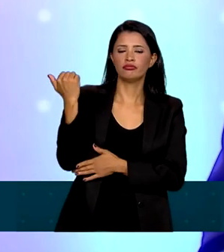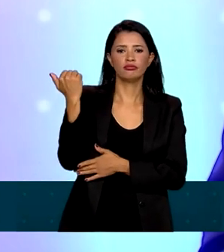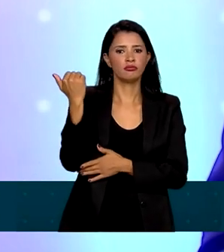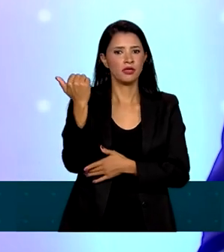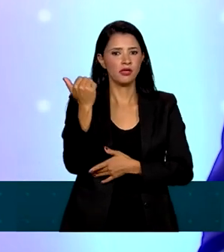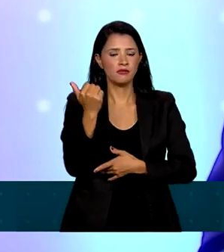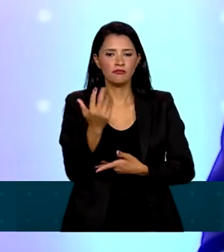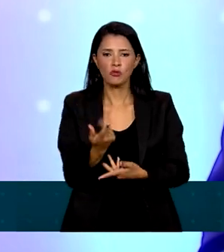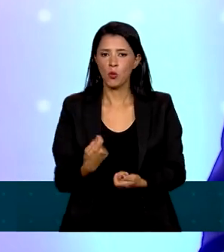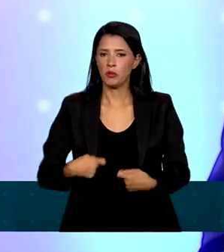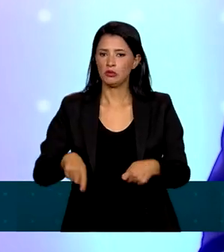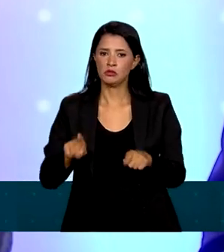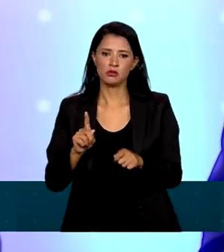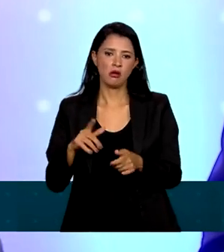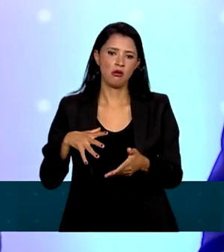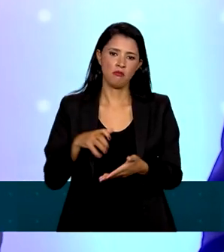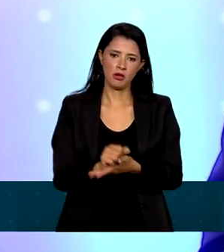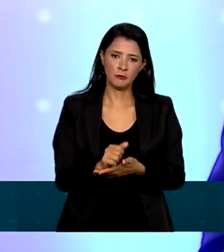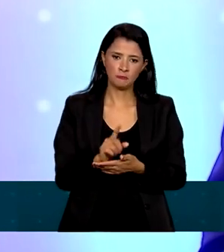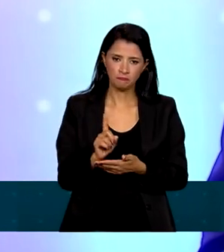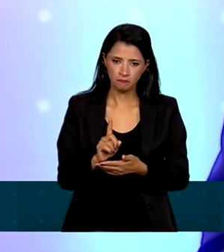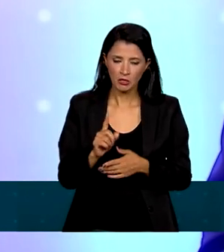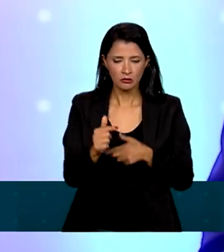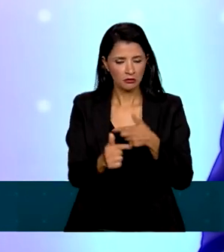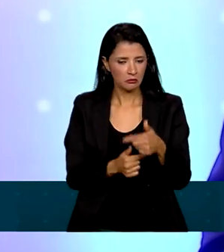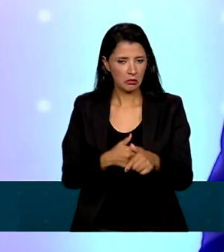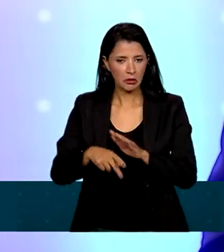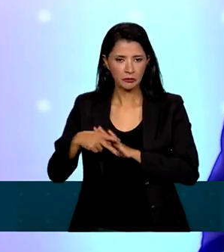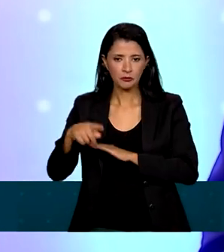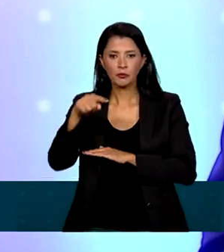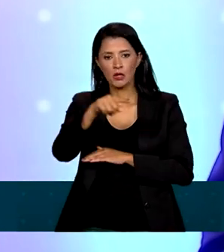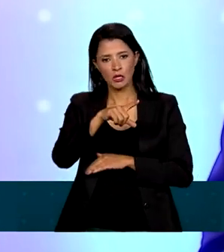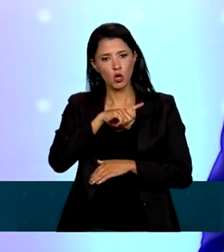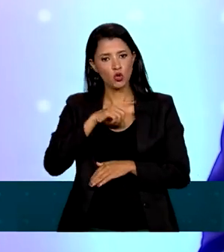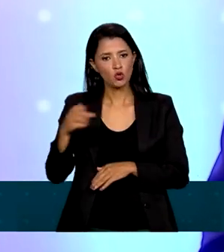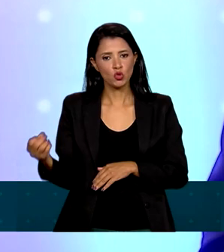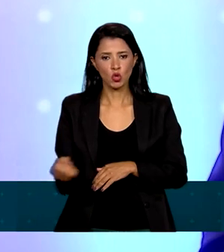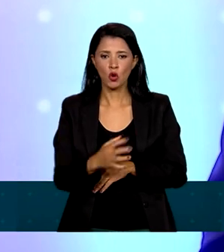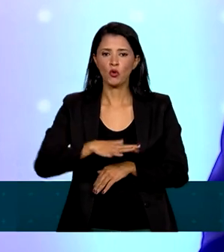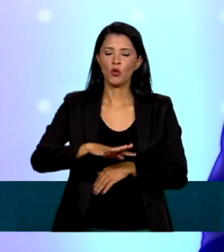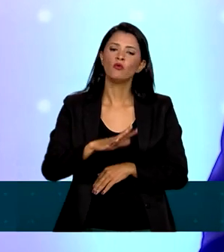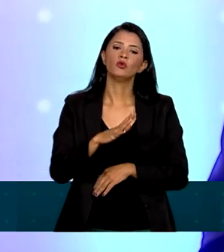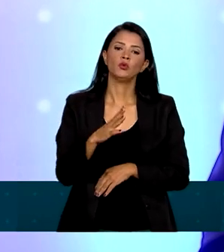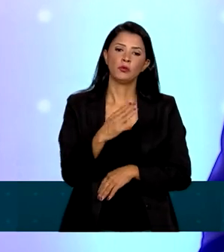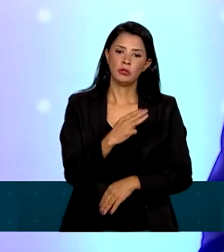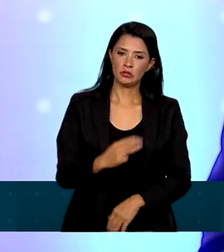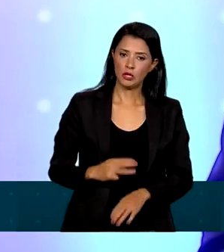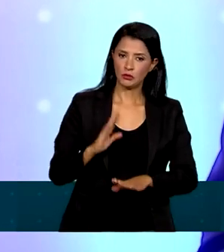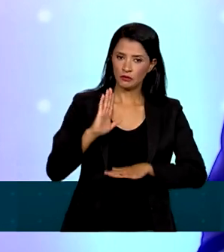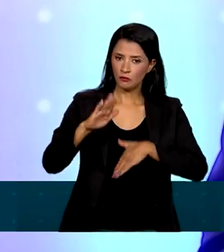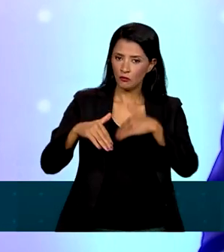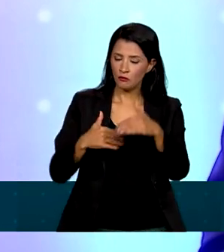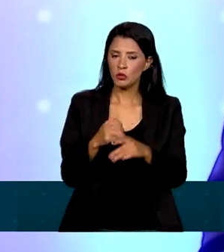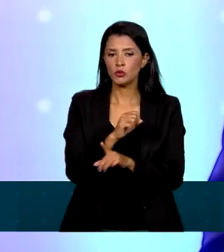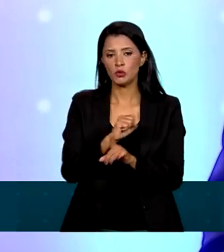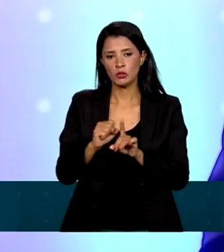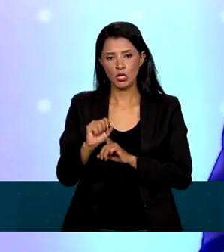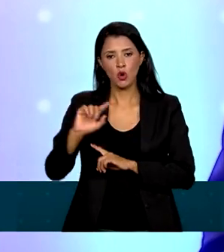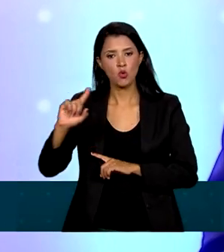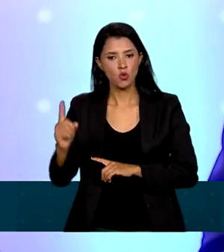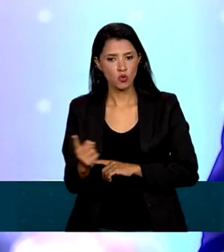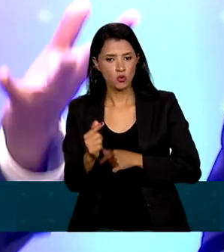da Inclusão Socio-Econômica, uma nova vertente do Ministério do Desenvolvimento Social. De um lado,